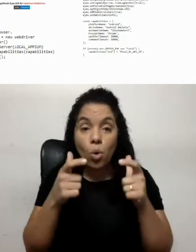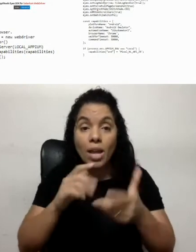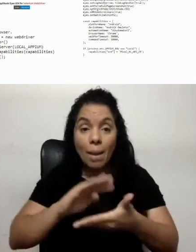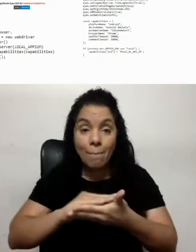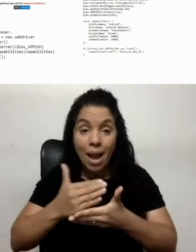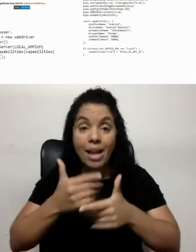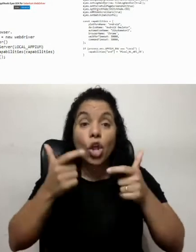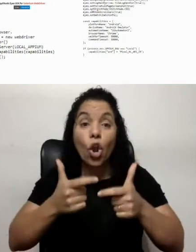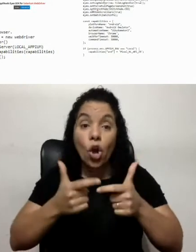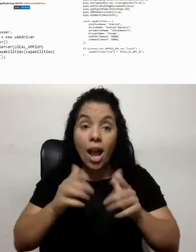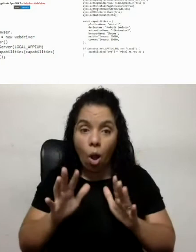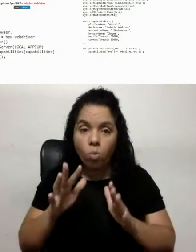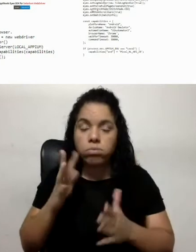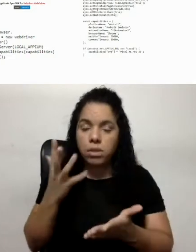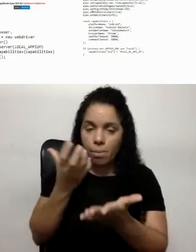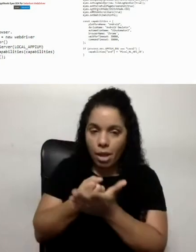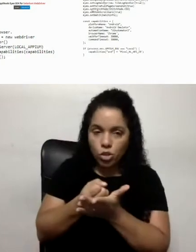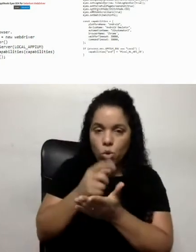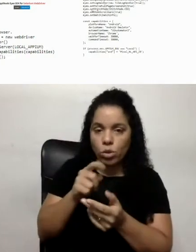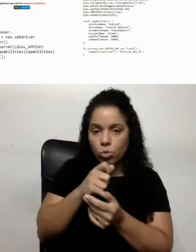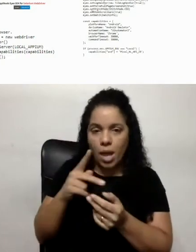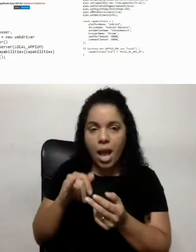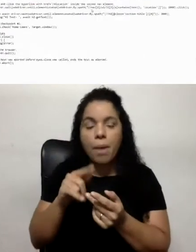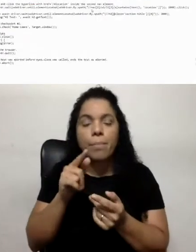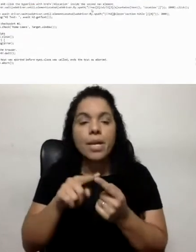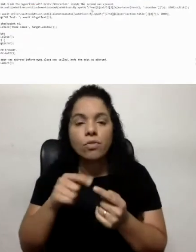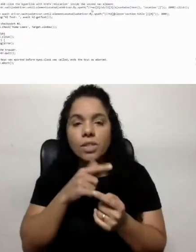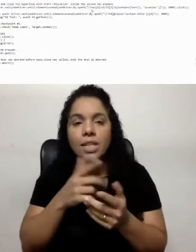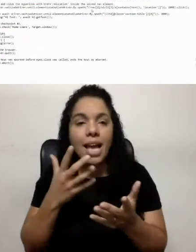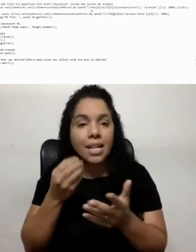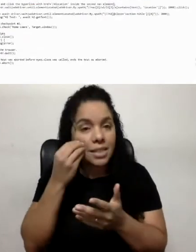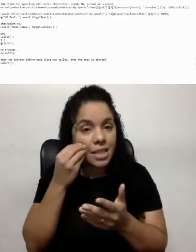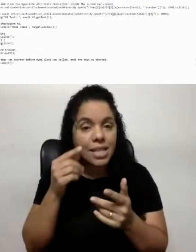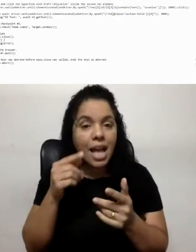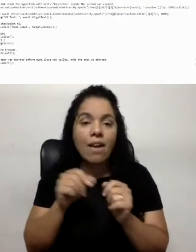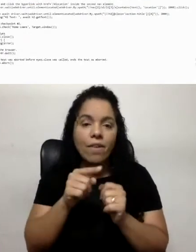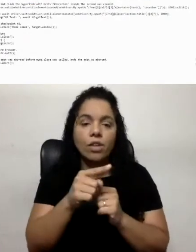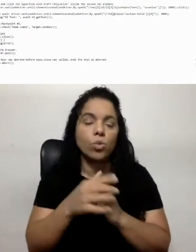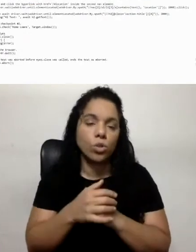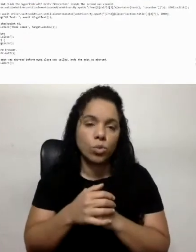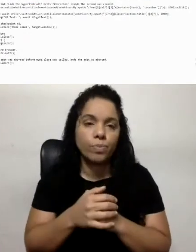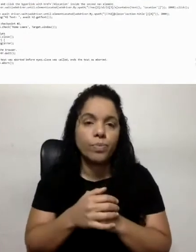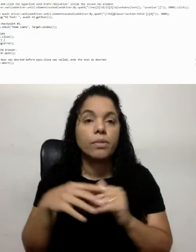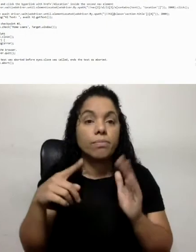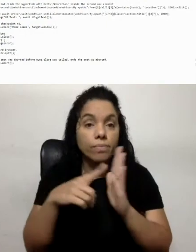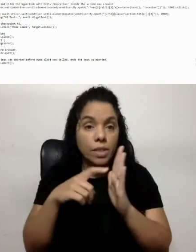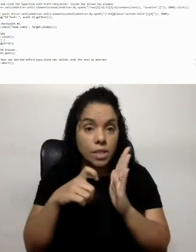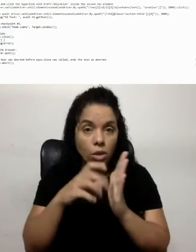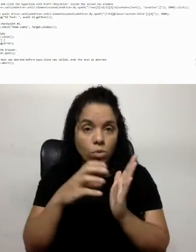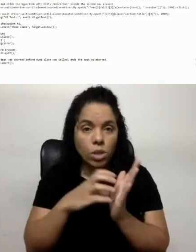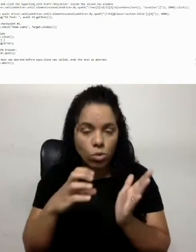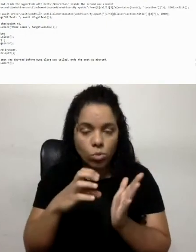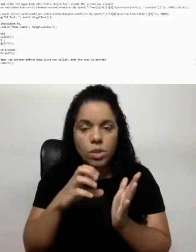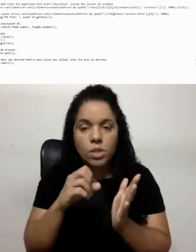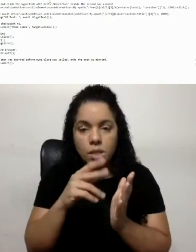baixou lá no momento o nosso Android, o nosso Appian, para, poxa, eu quero testar, vou lá e faço isso. Aqui é a execução do meu script, tá?